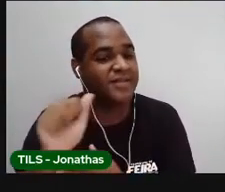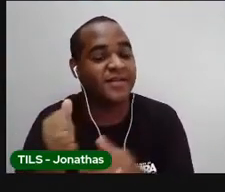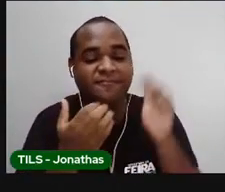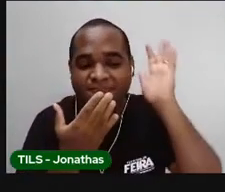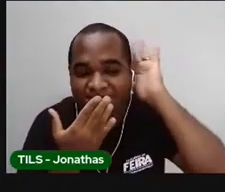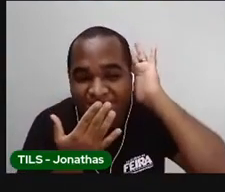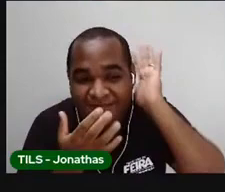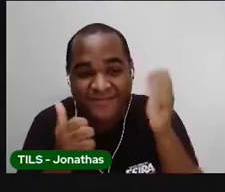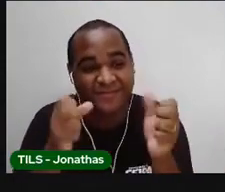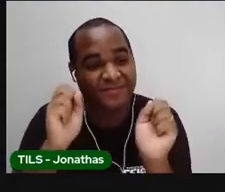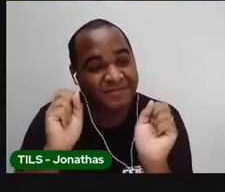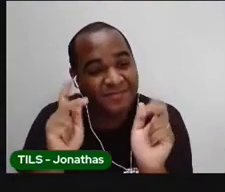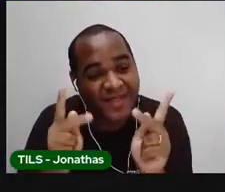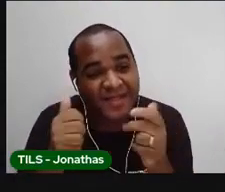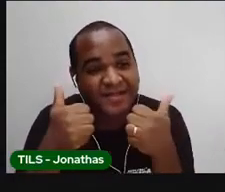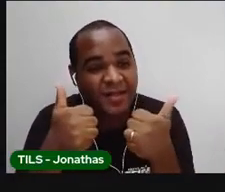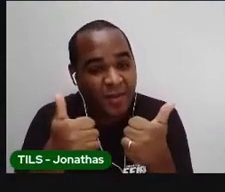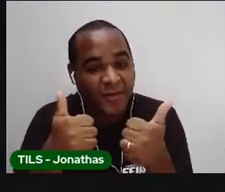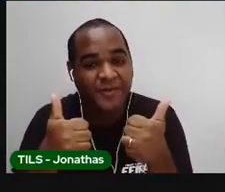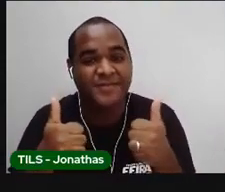índio. Muito bem.